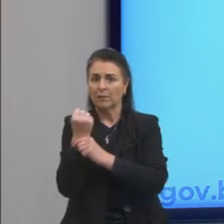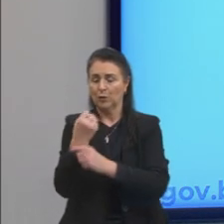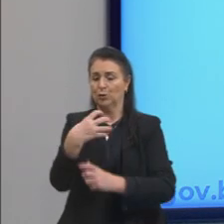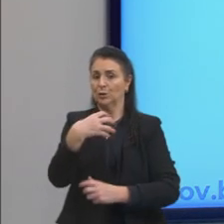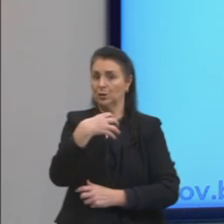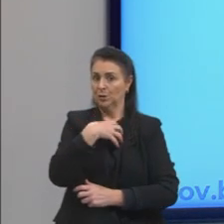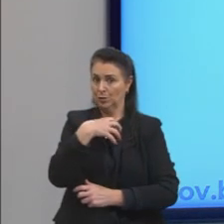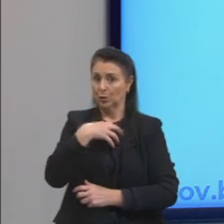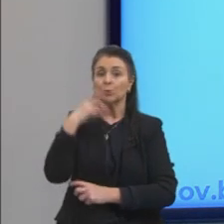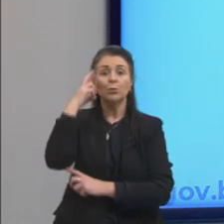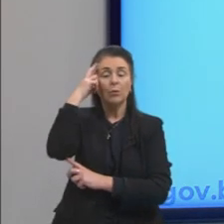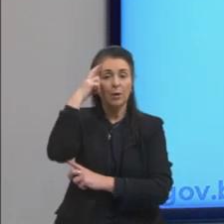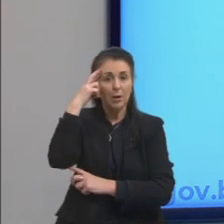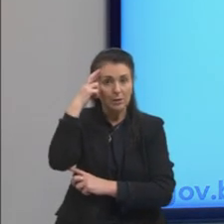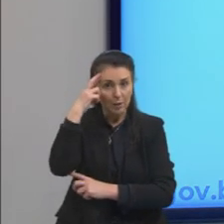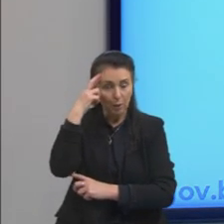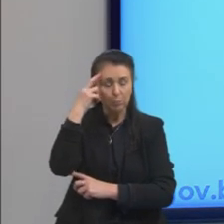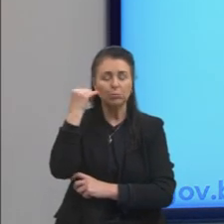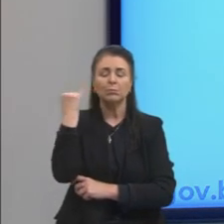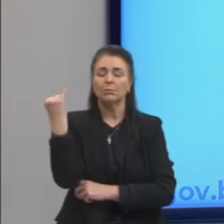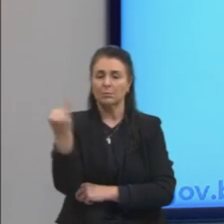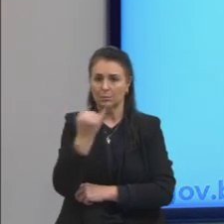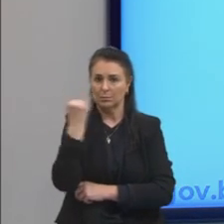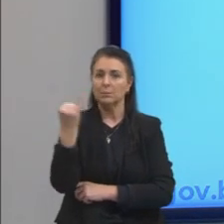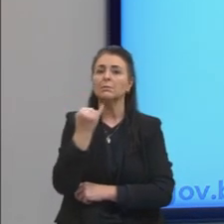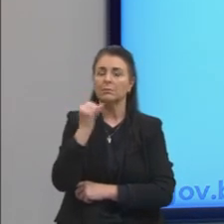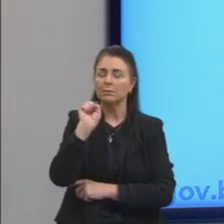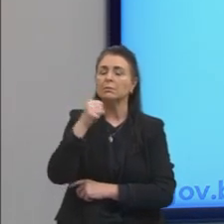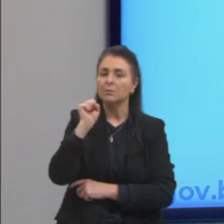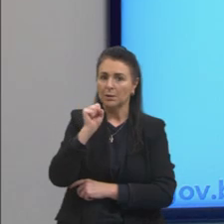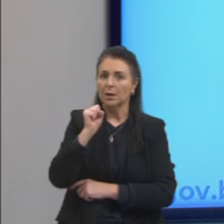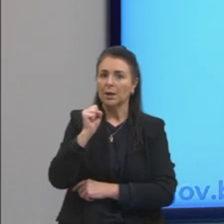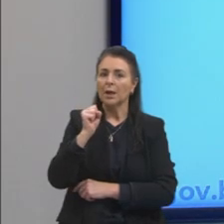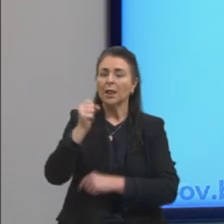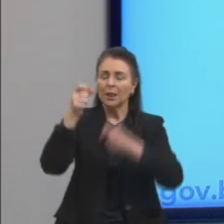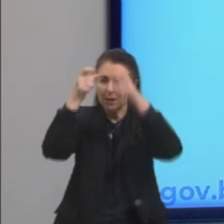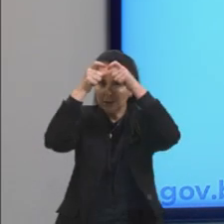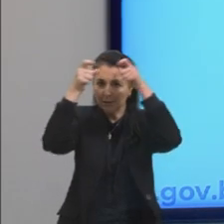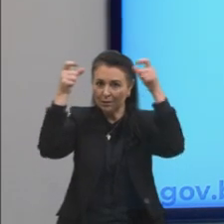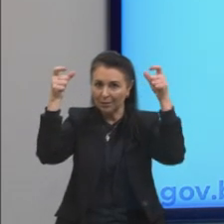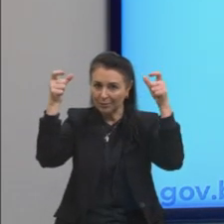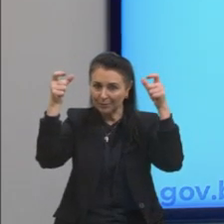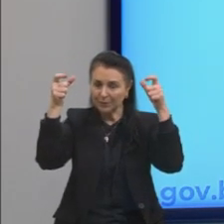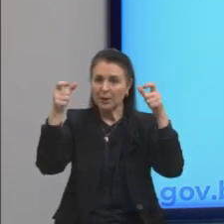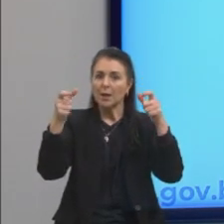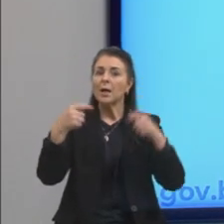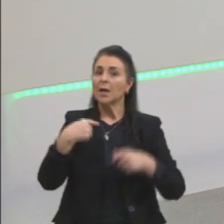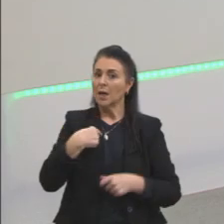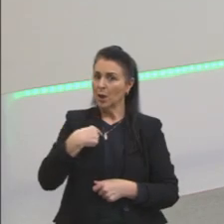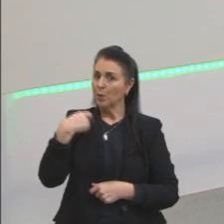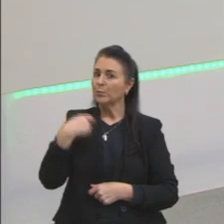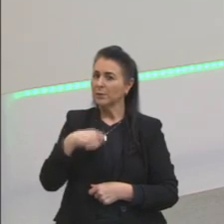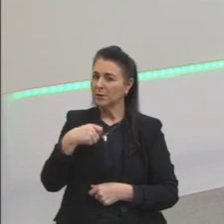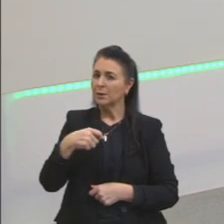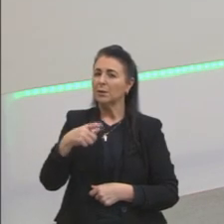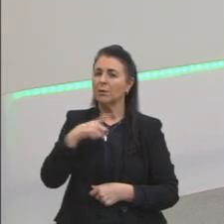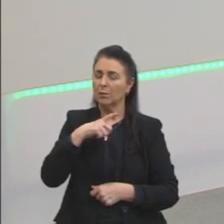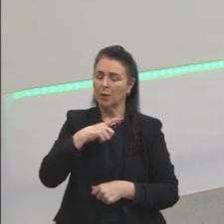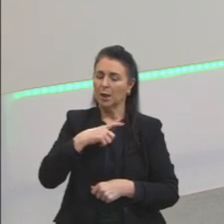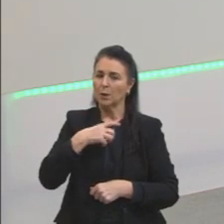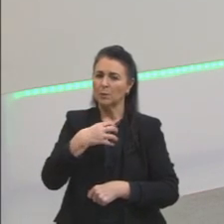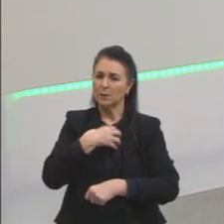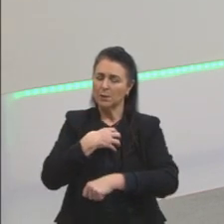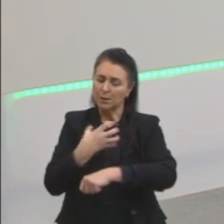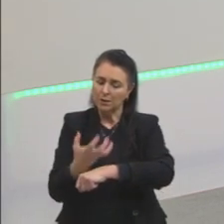quanto a razão são importantes para o conhecimento. Eu preciso, eu tenho as condições de sensibilidade, as